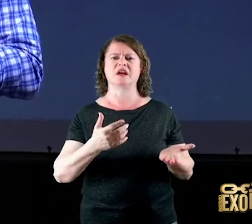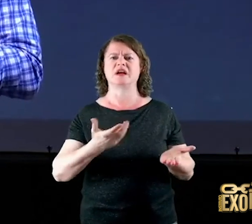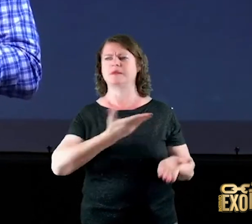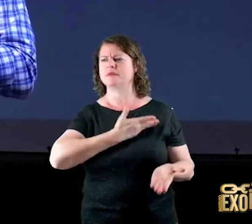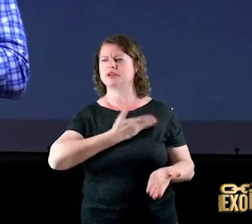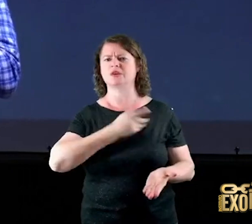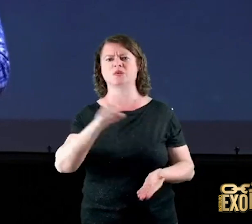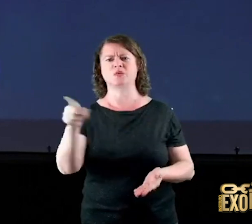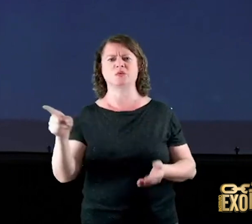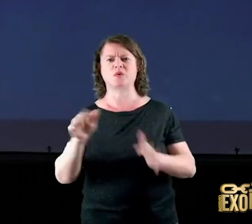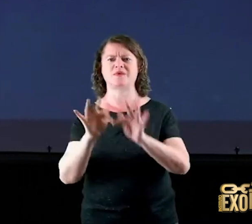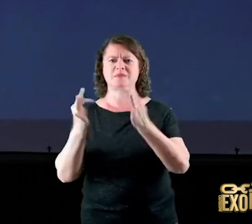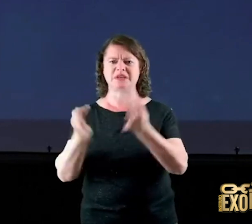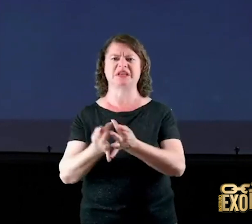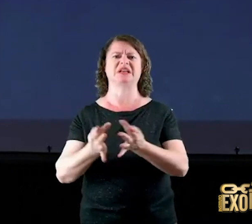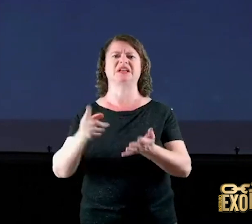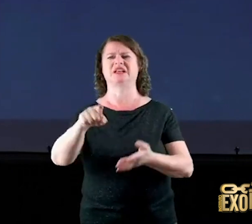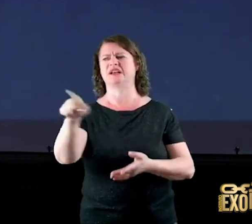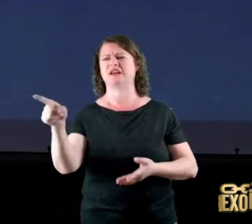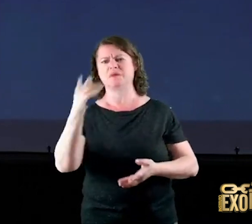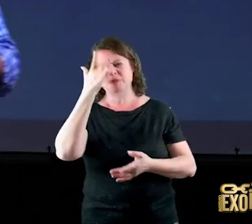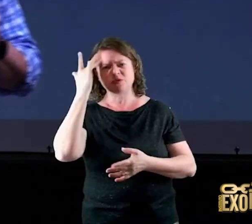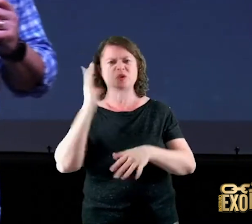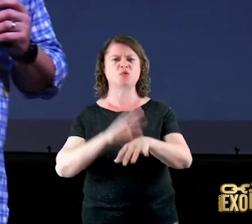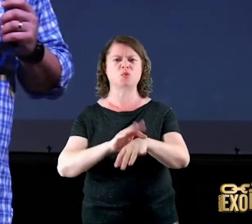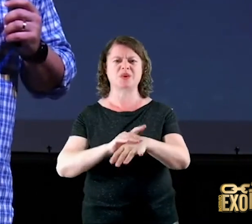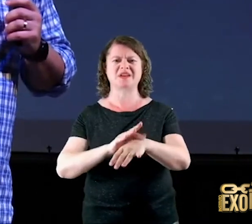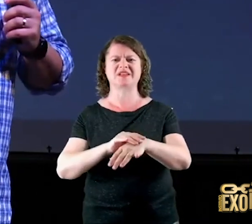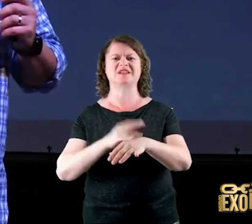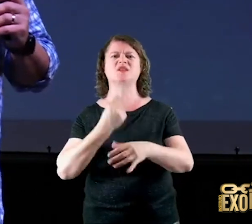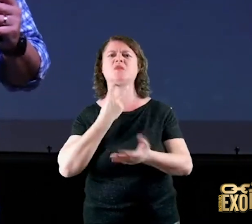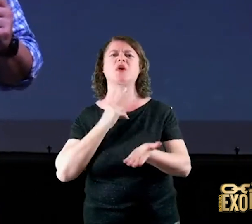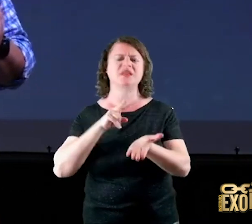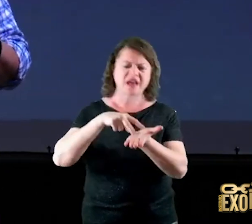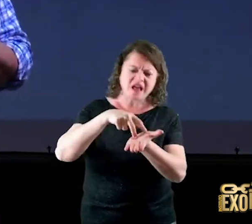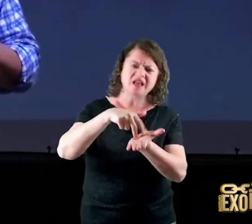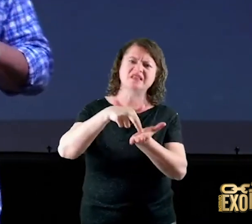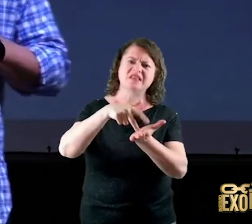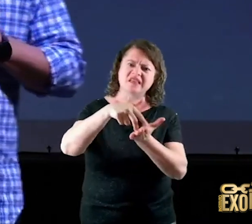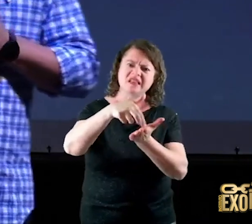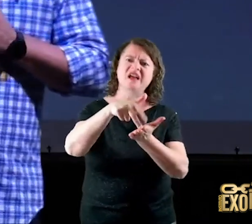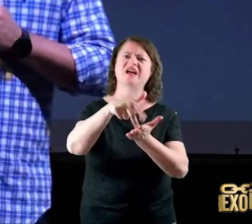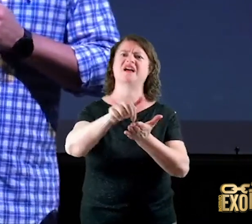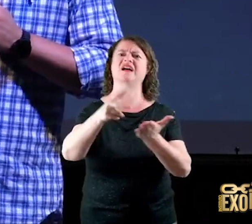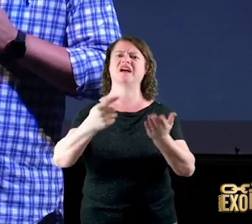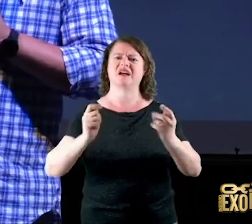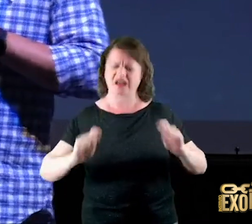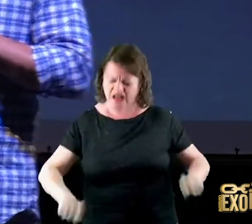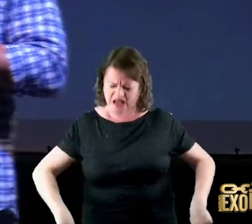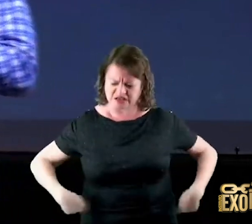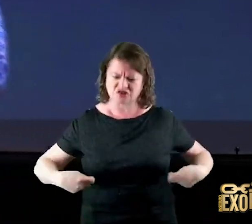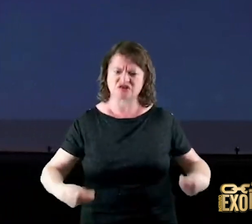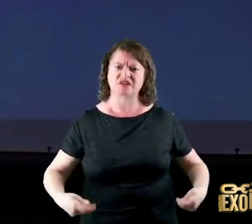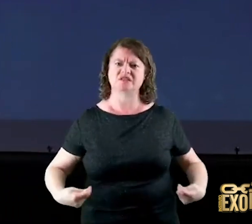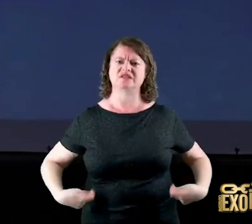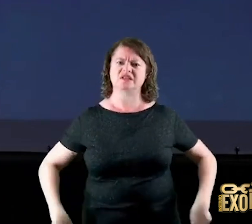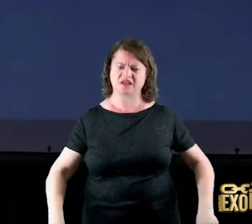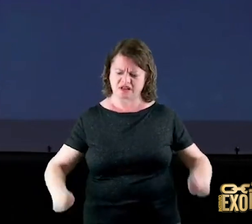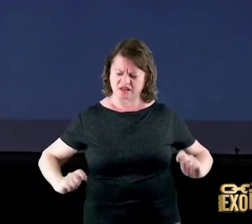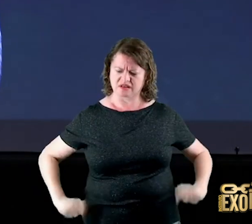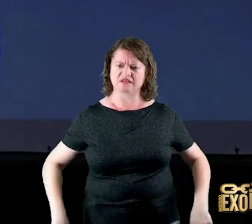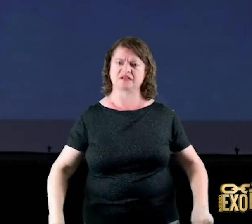pode trazer os aleijados os enfermos os sem esperança